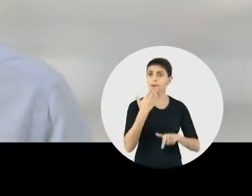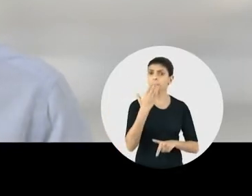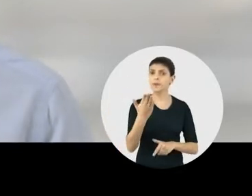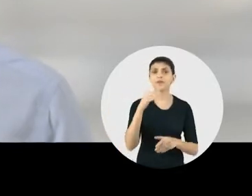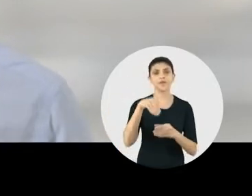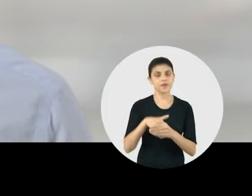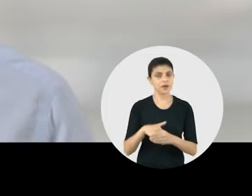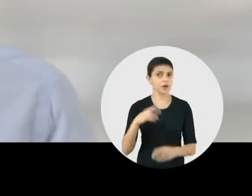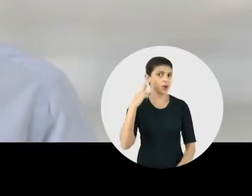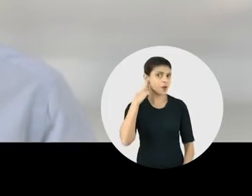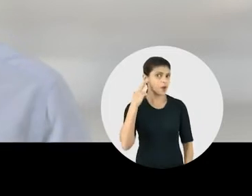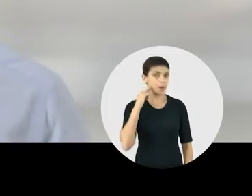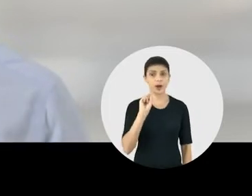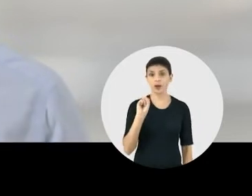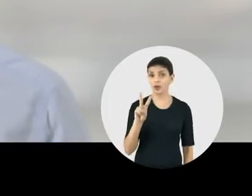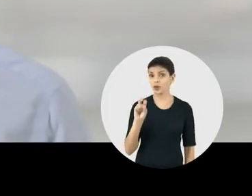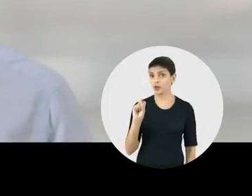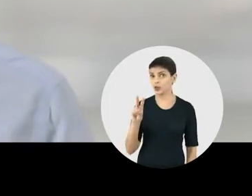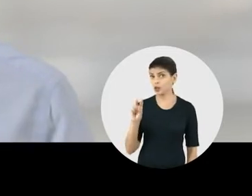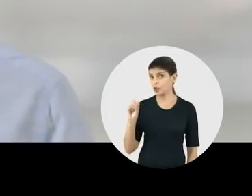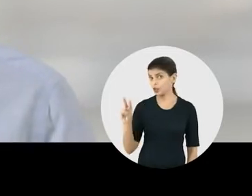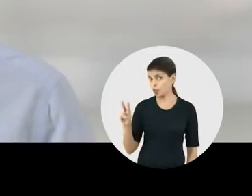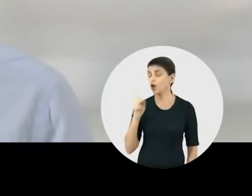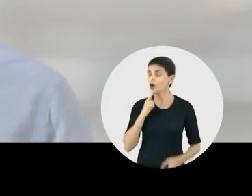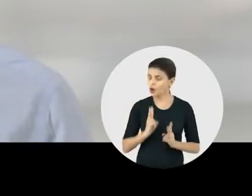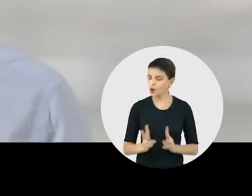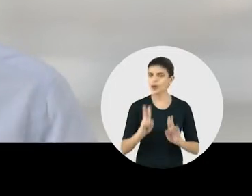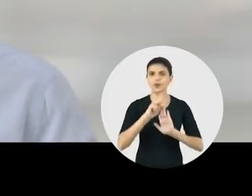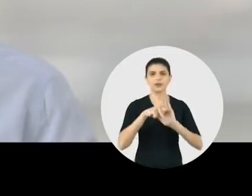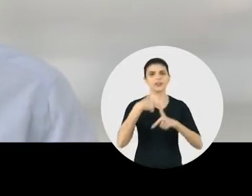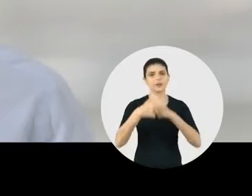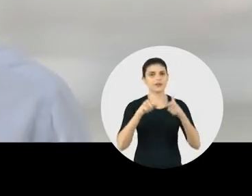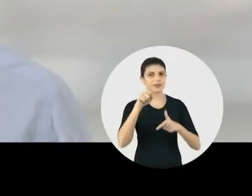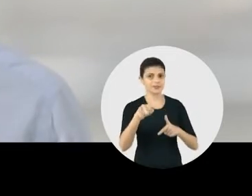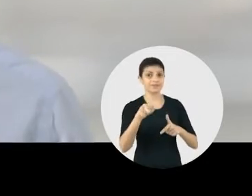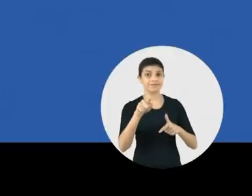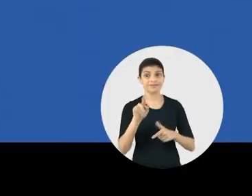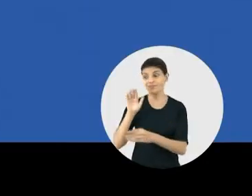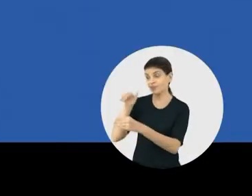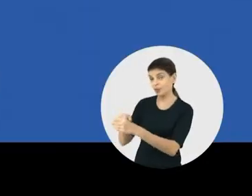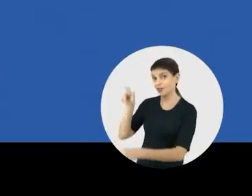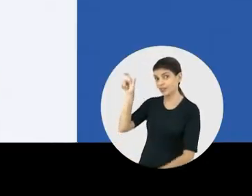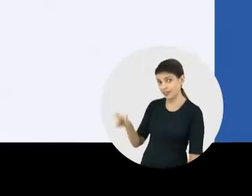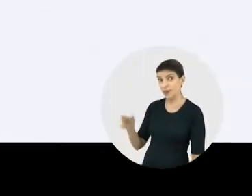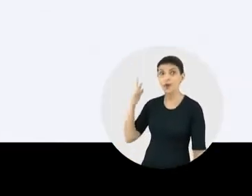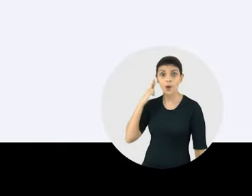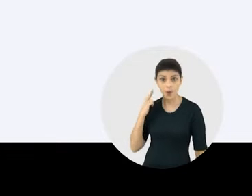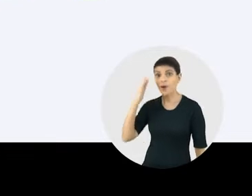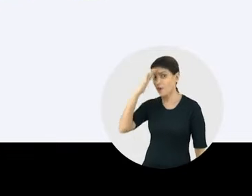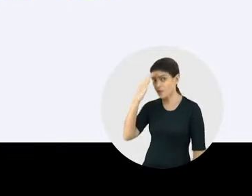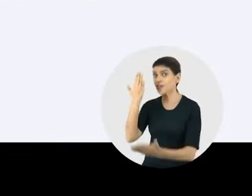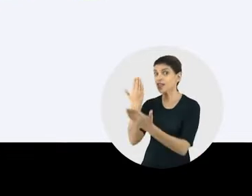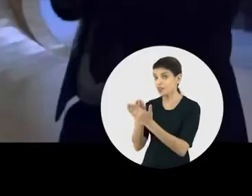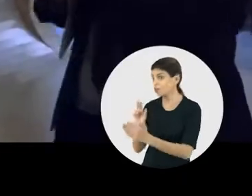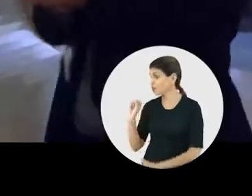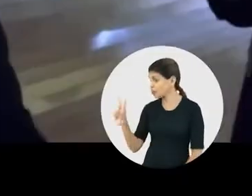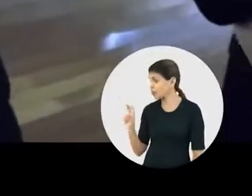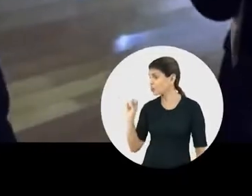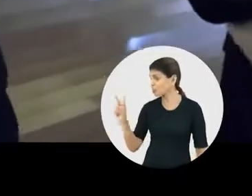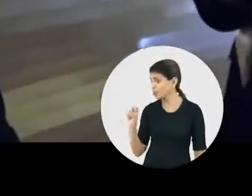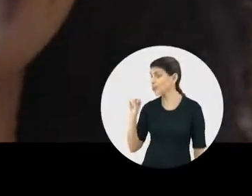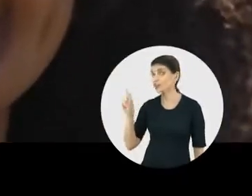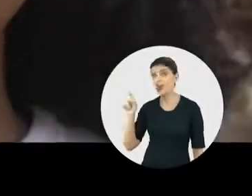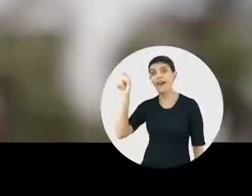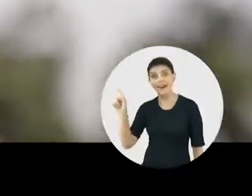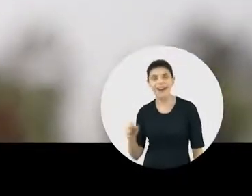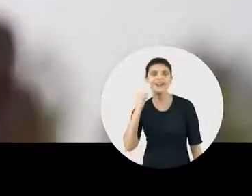isso, peço seu voto, Romário 222, para continuar trabalhando por você. O meu voto é no Romário, nele eu